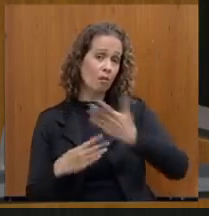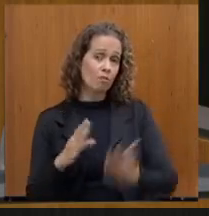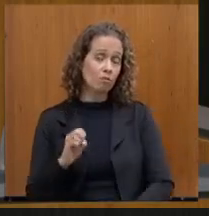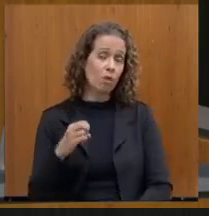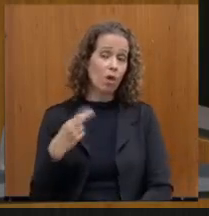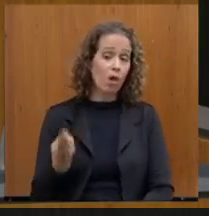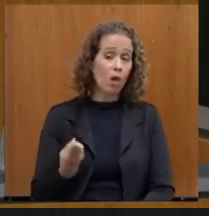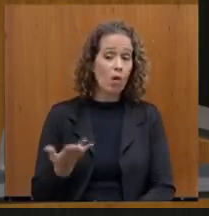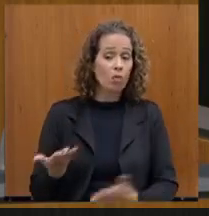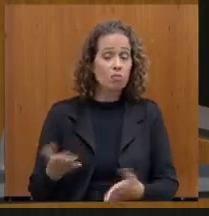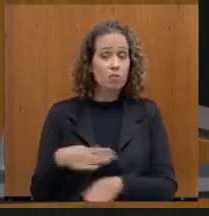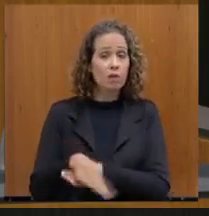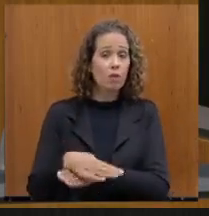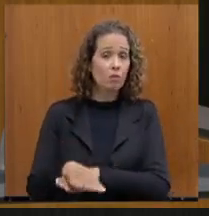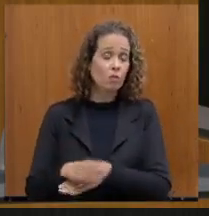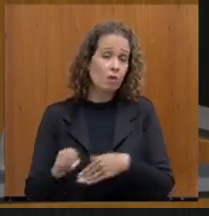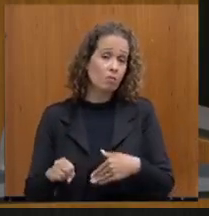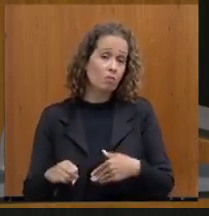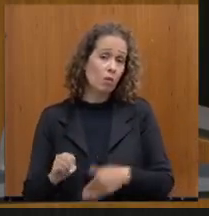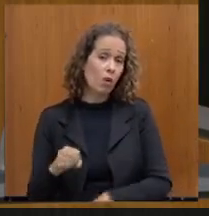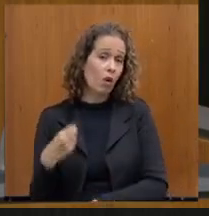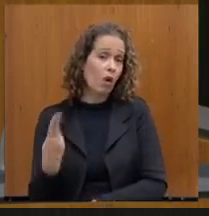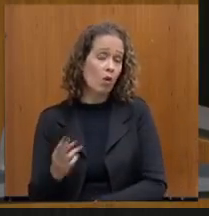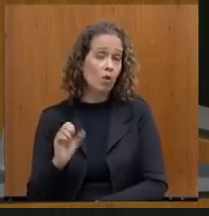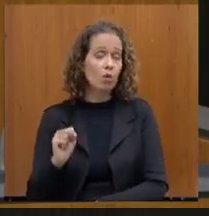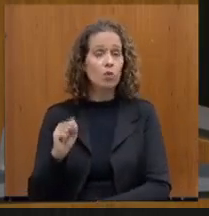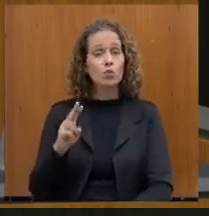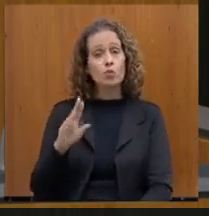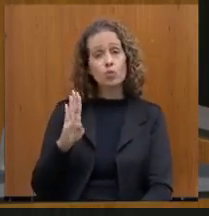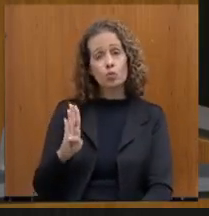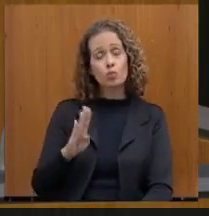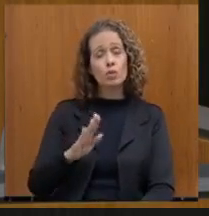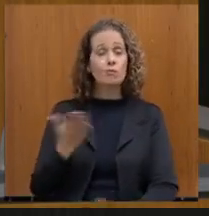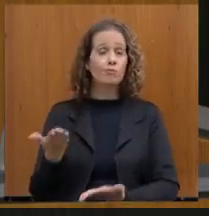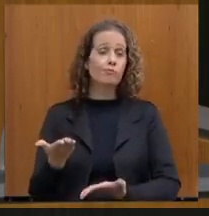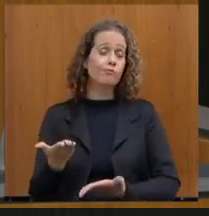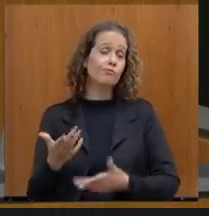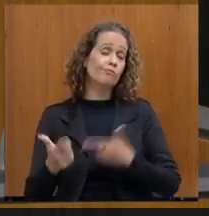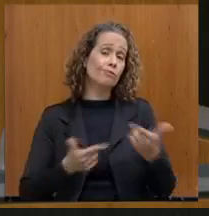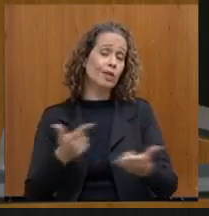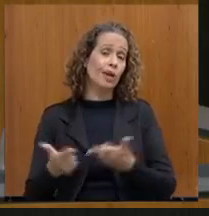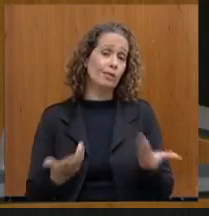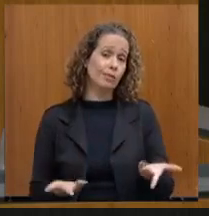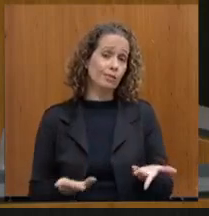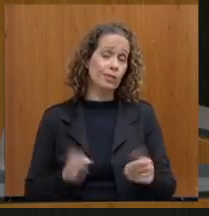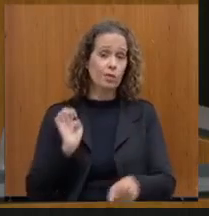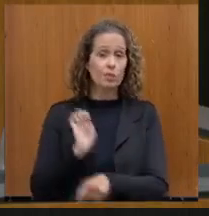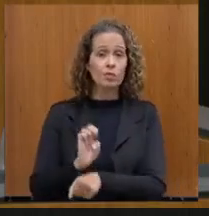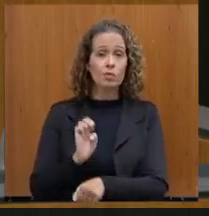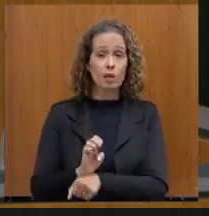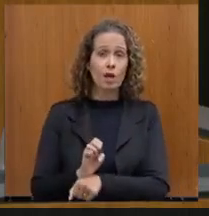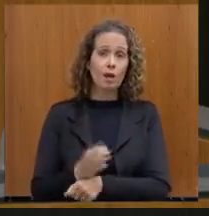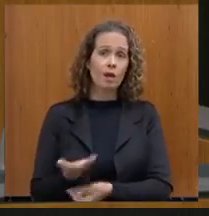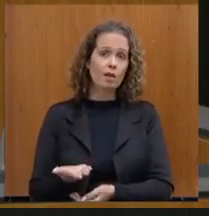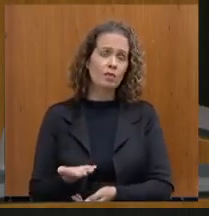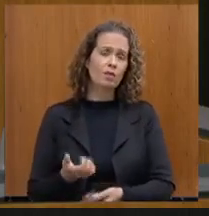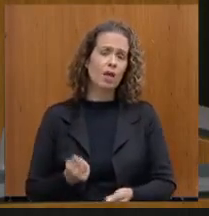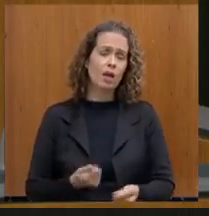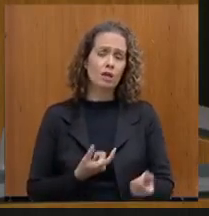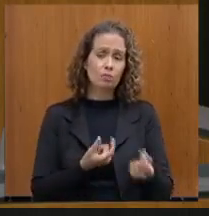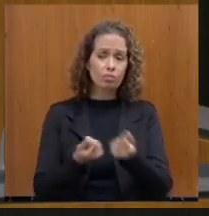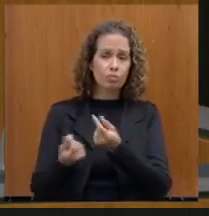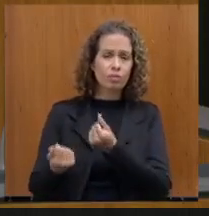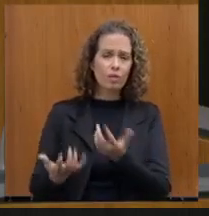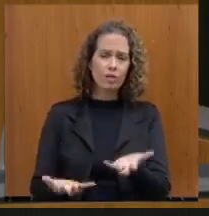ou subempregada. Então, um Estado que pratica quase 9 bilhões de isenções de receita